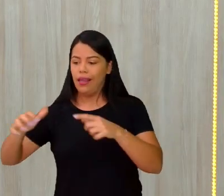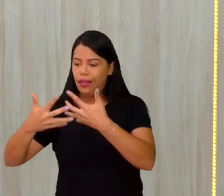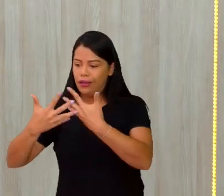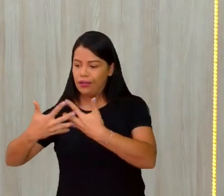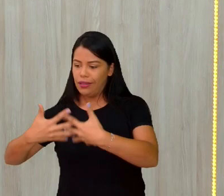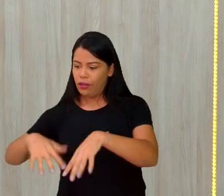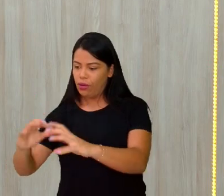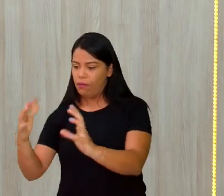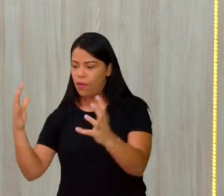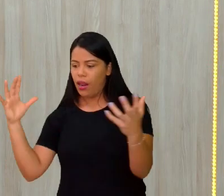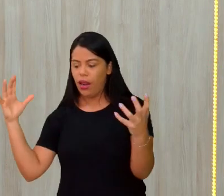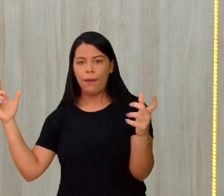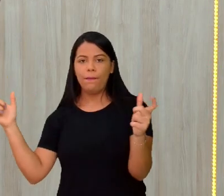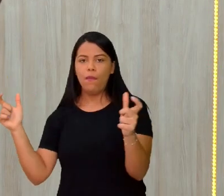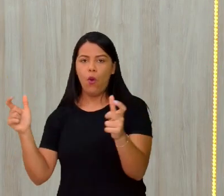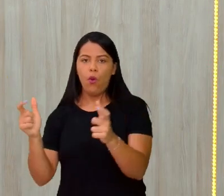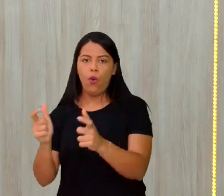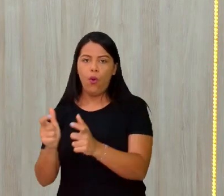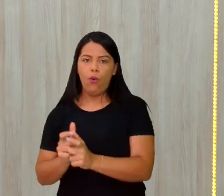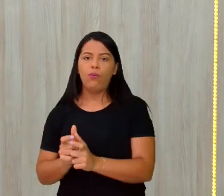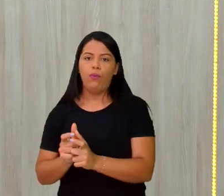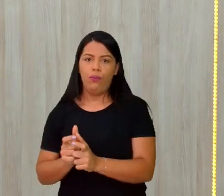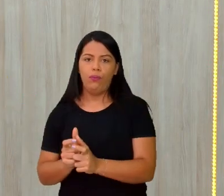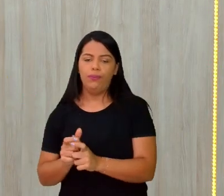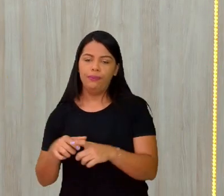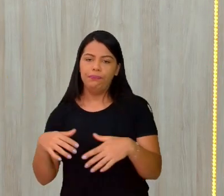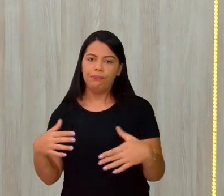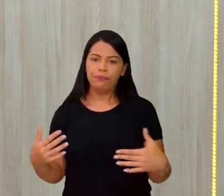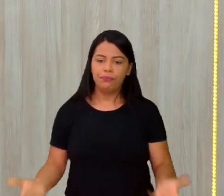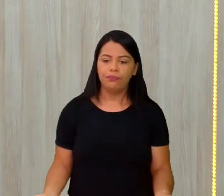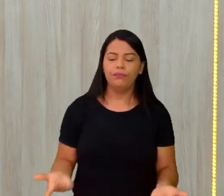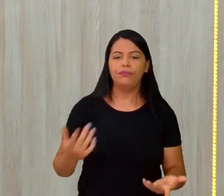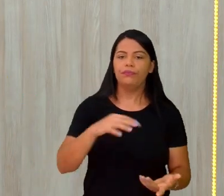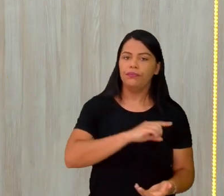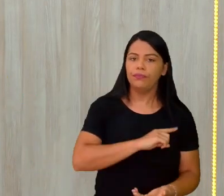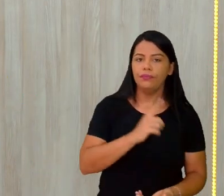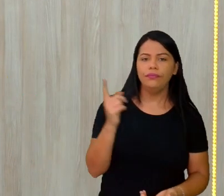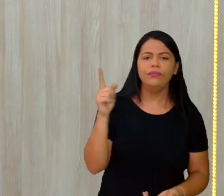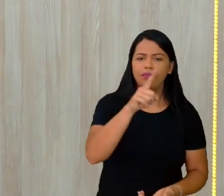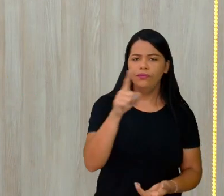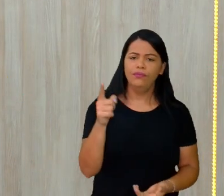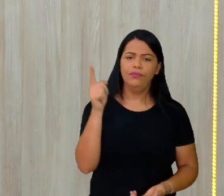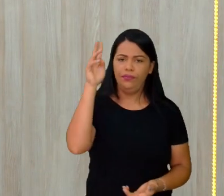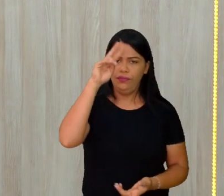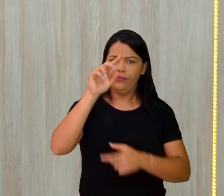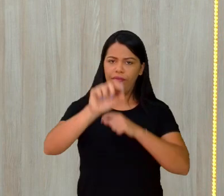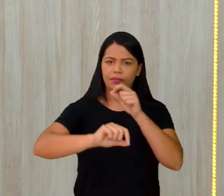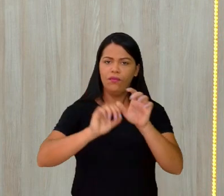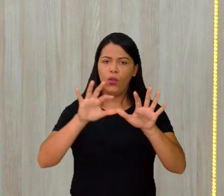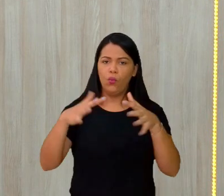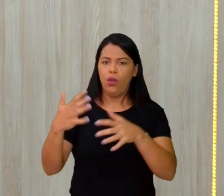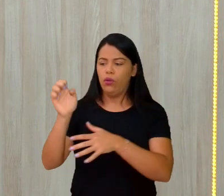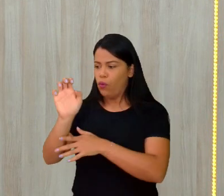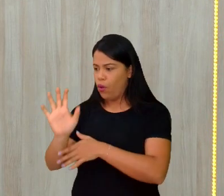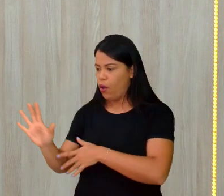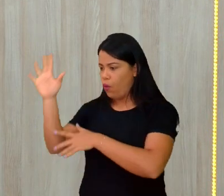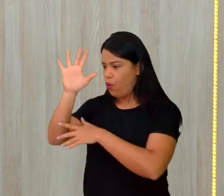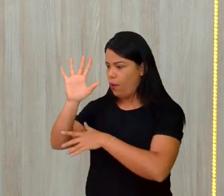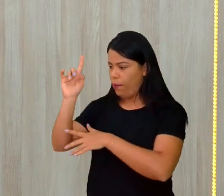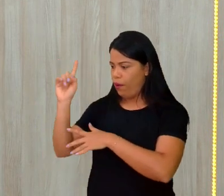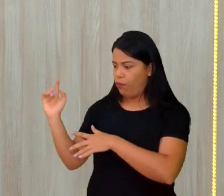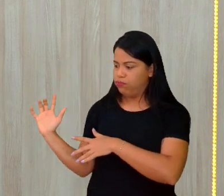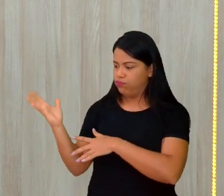espaços naturais. E essa faixa litorânea, se lembra lá, quando os europeus vieram aqui, do índio,